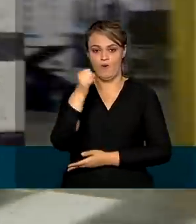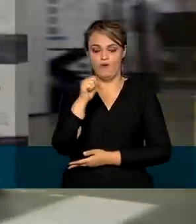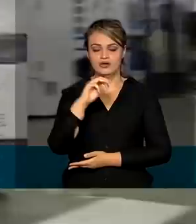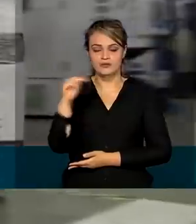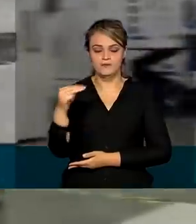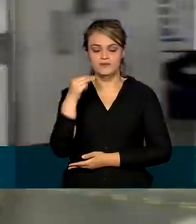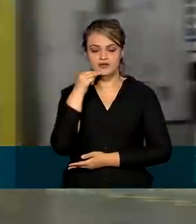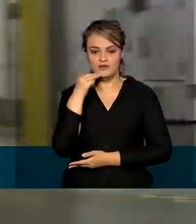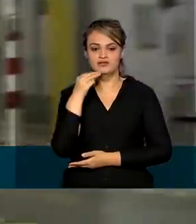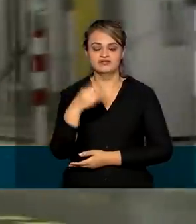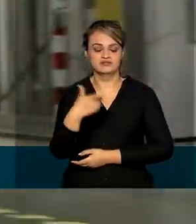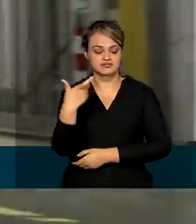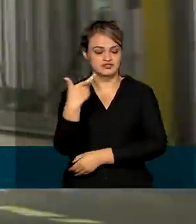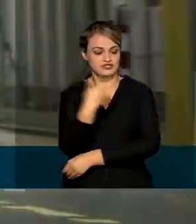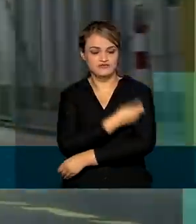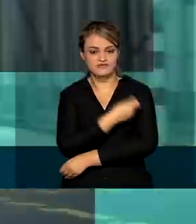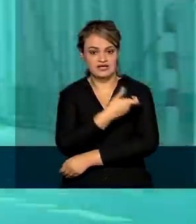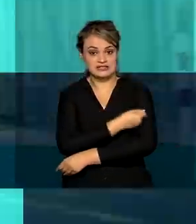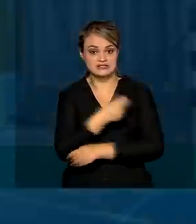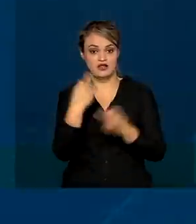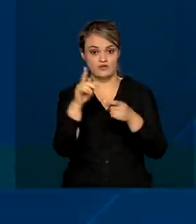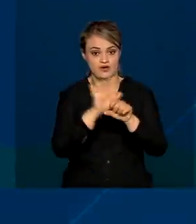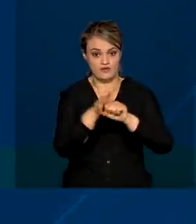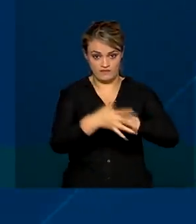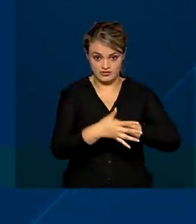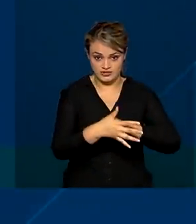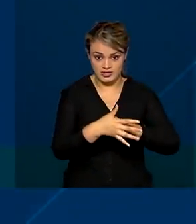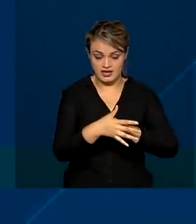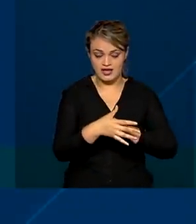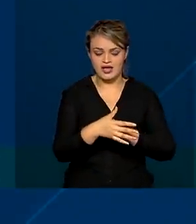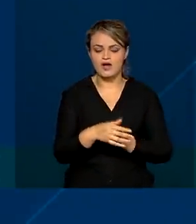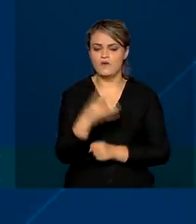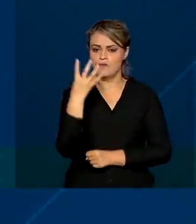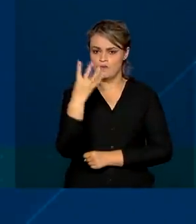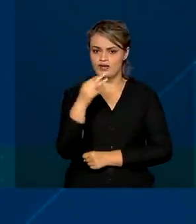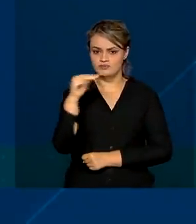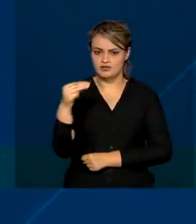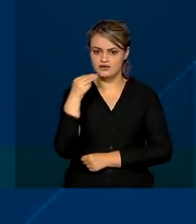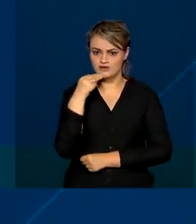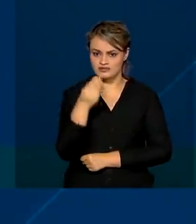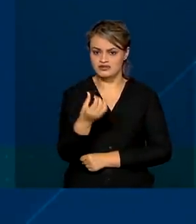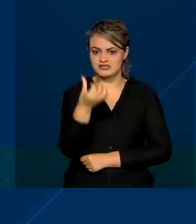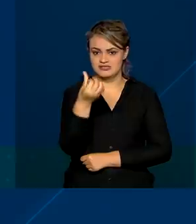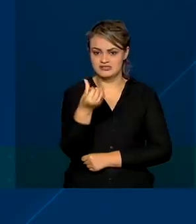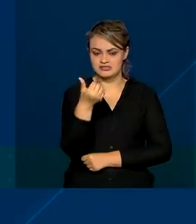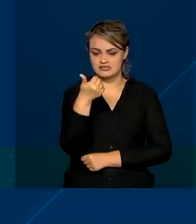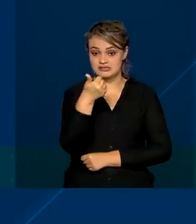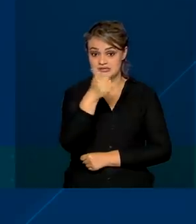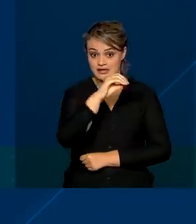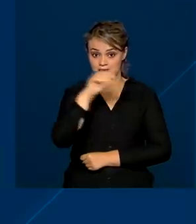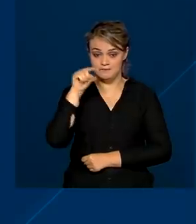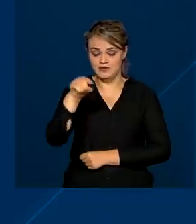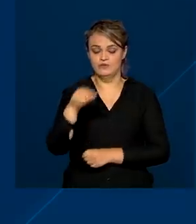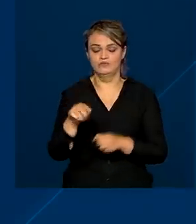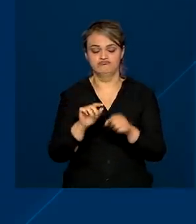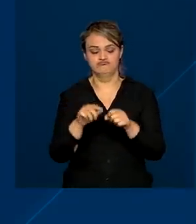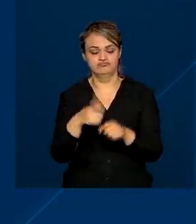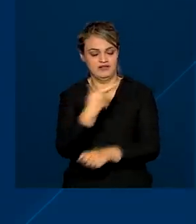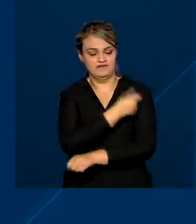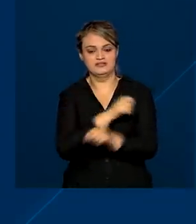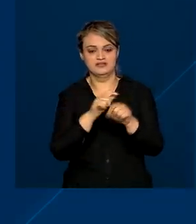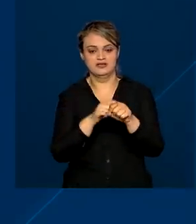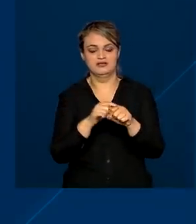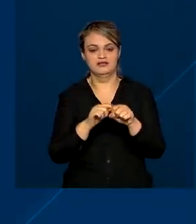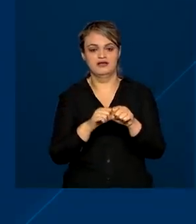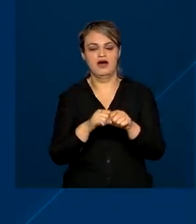200 mil doses da vacina contra a Covid-19. São 4 milhões e 100 mil doses da Coronavac, 3